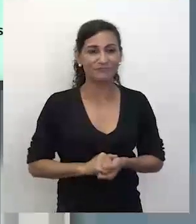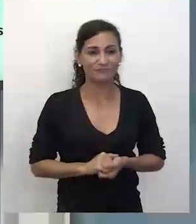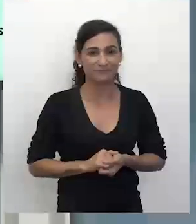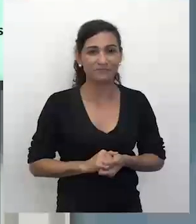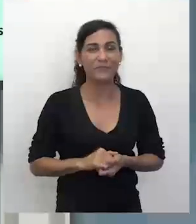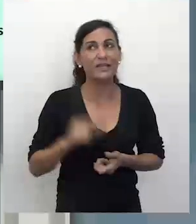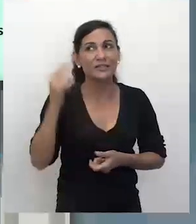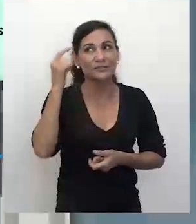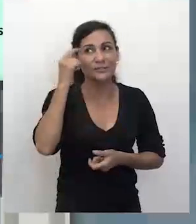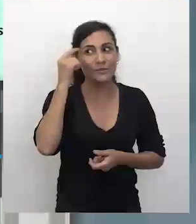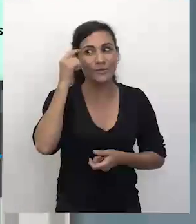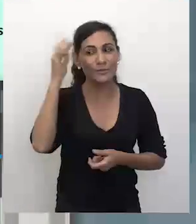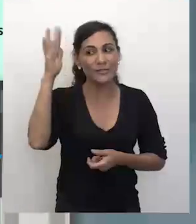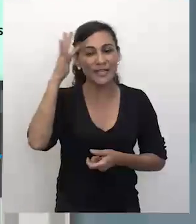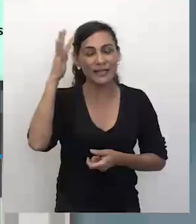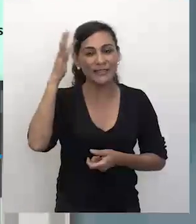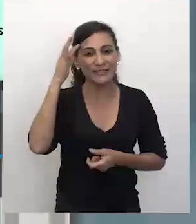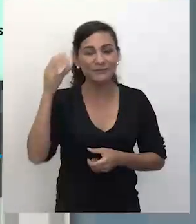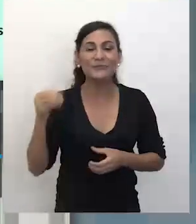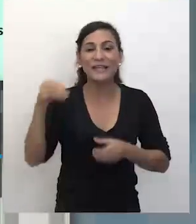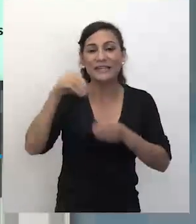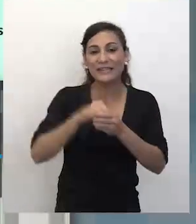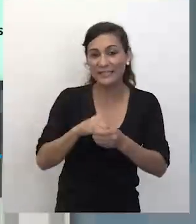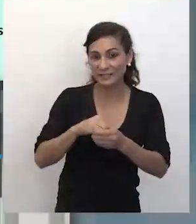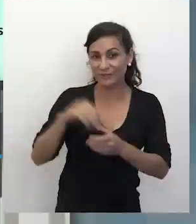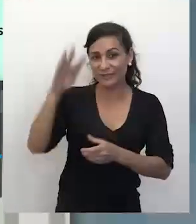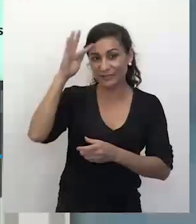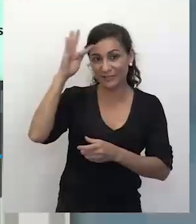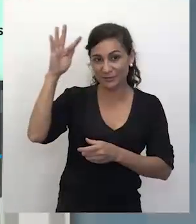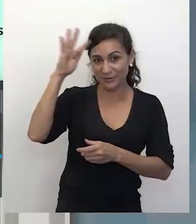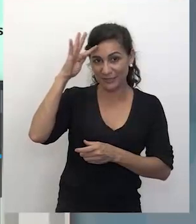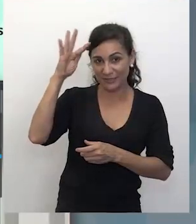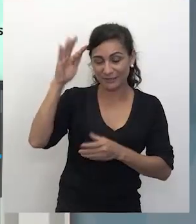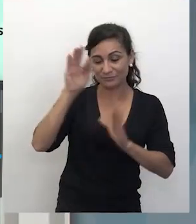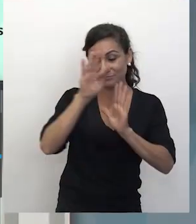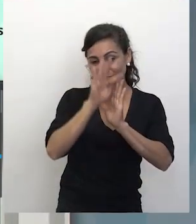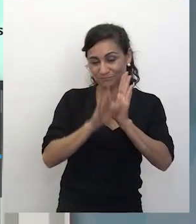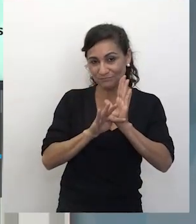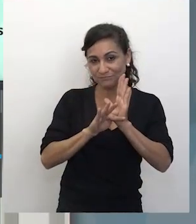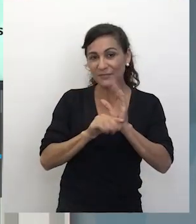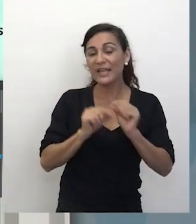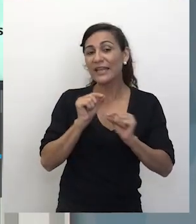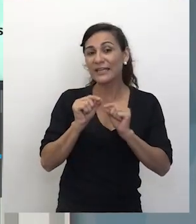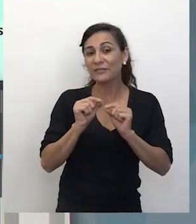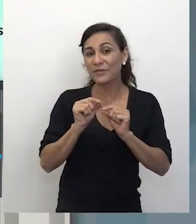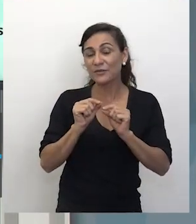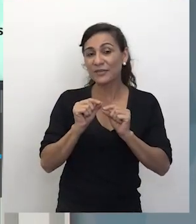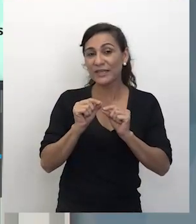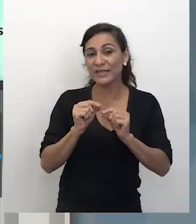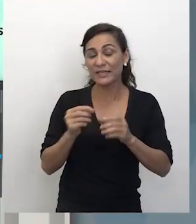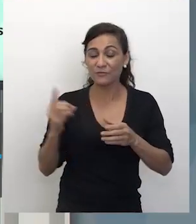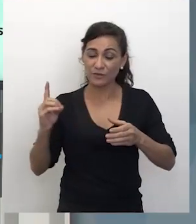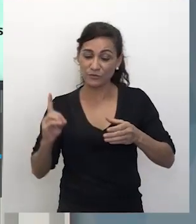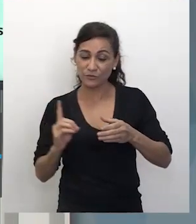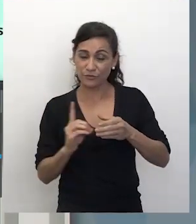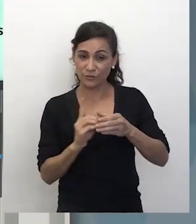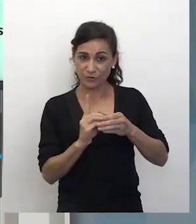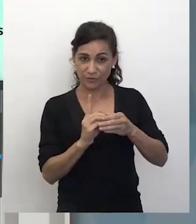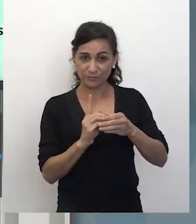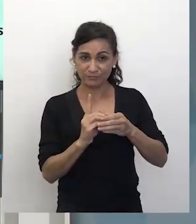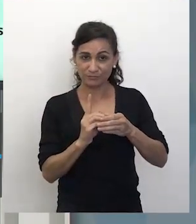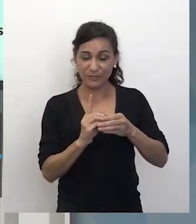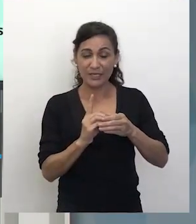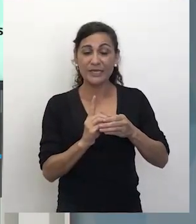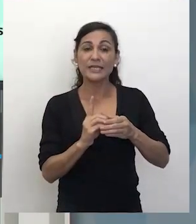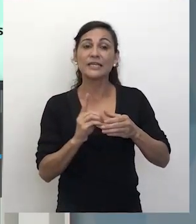Vamos pensar aqui. Dentro da teoria do Zimmel, então, o estrangeiro é aquele que vem de fora e acaba se estabelecendo no lugar